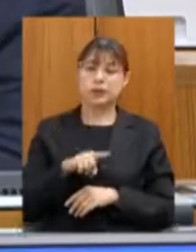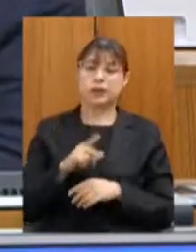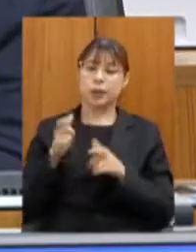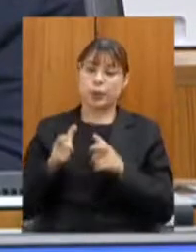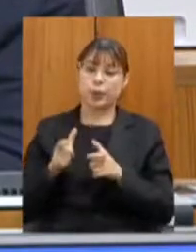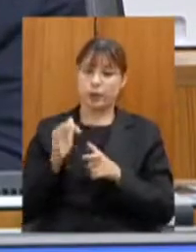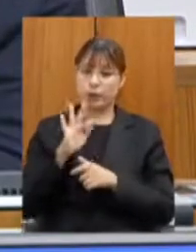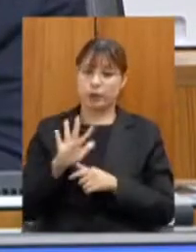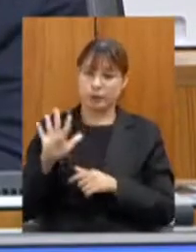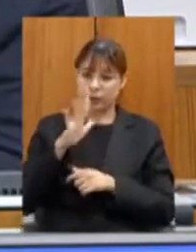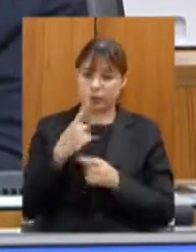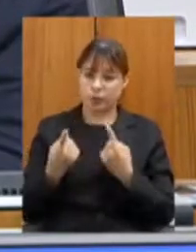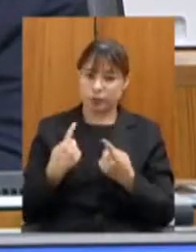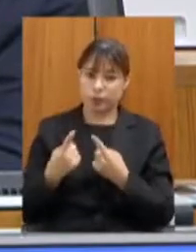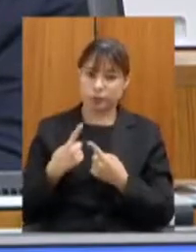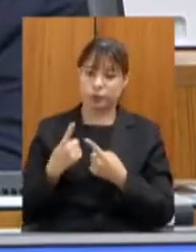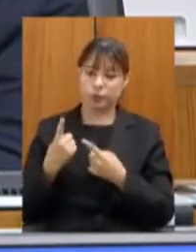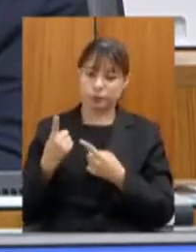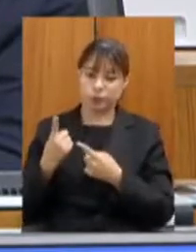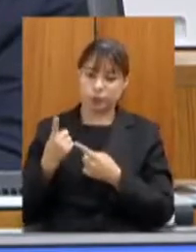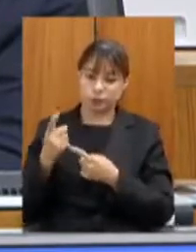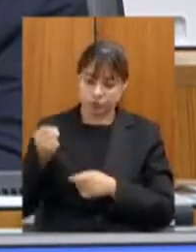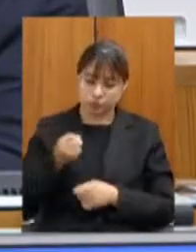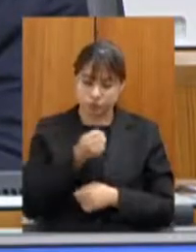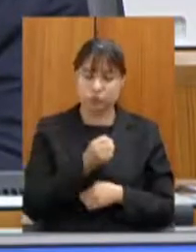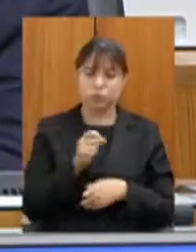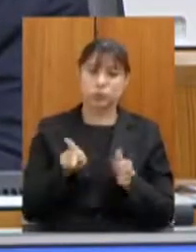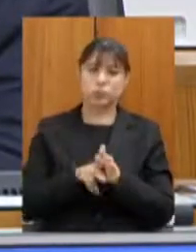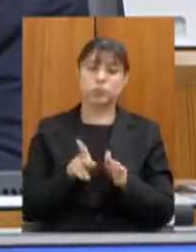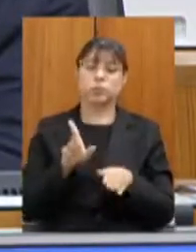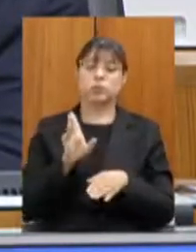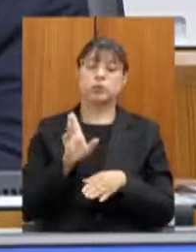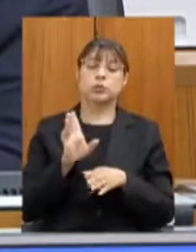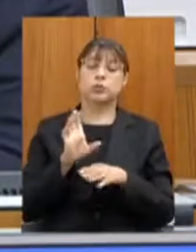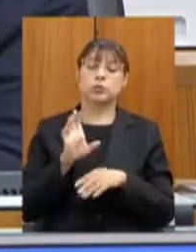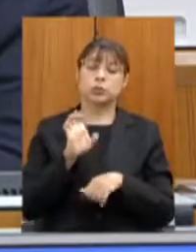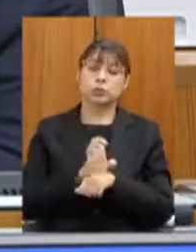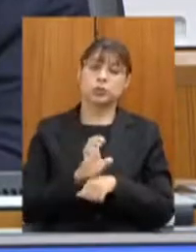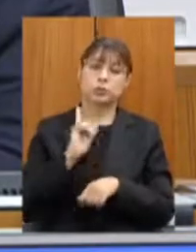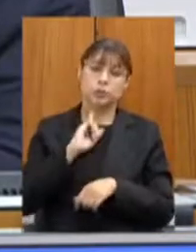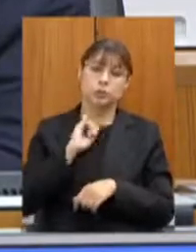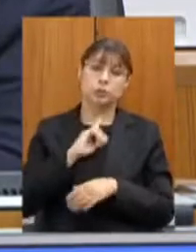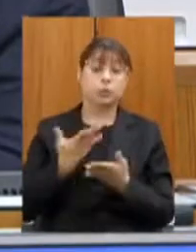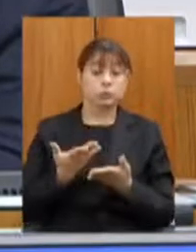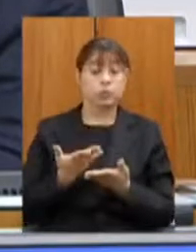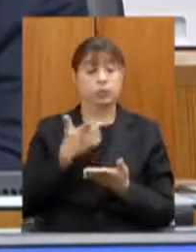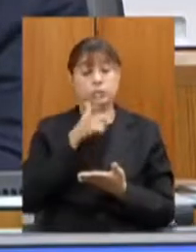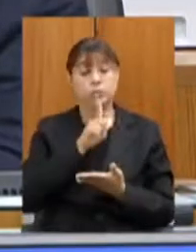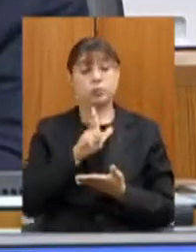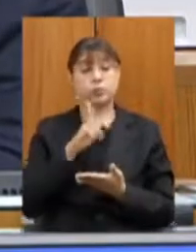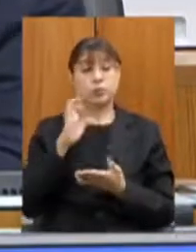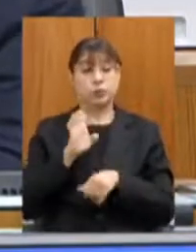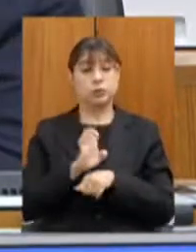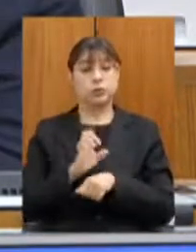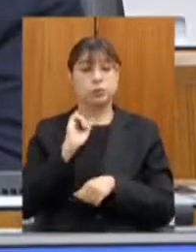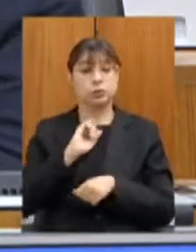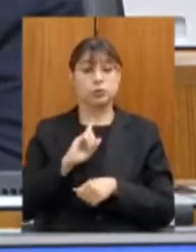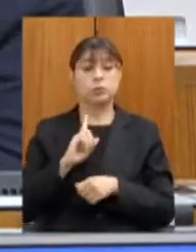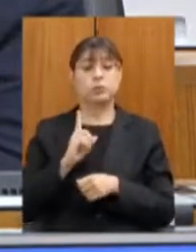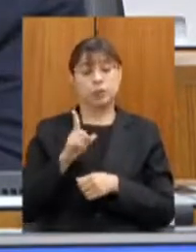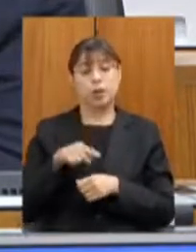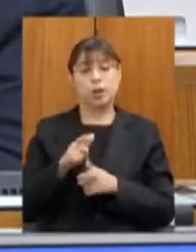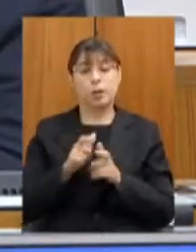federais o que certamente vai permitir que o estado de Minas passe a ser um dos estados com o maior número de